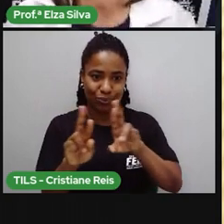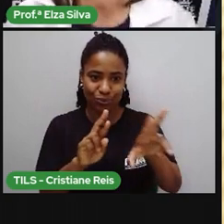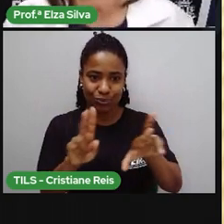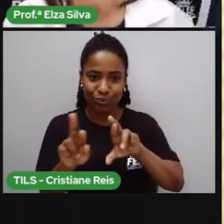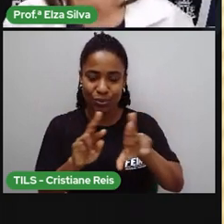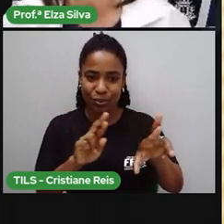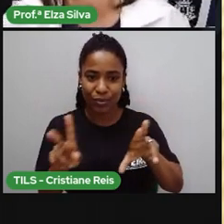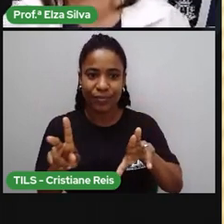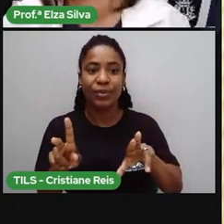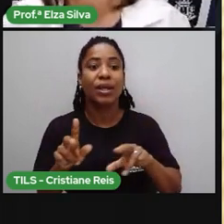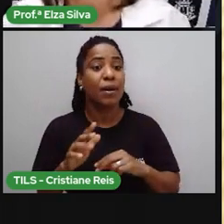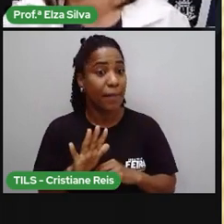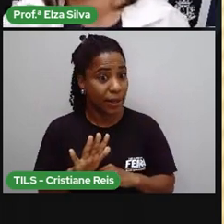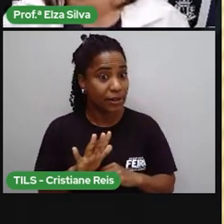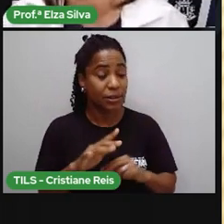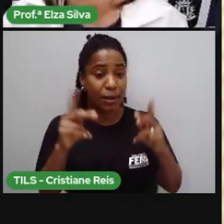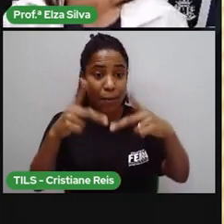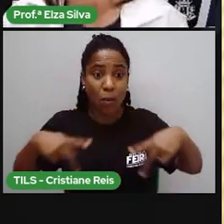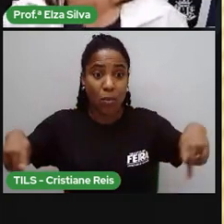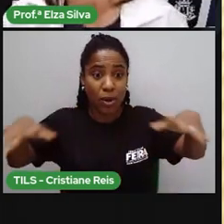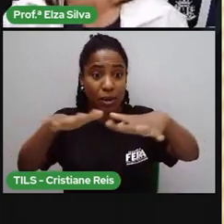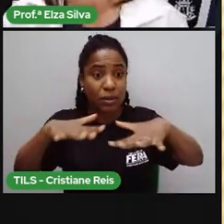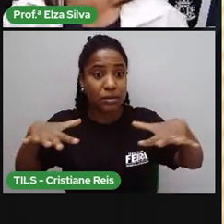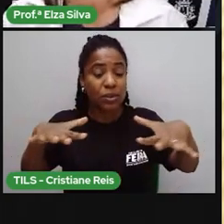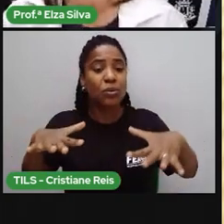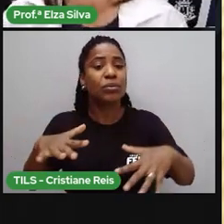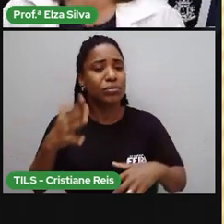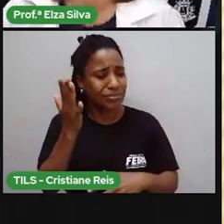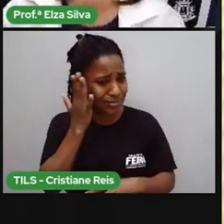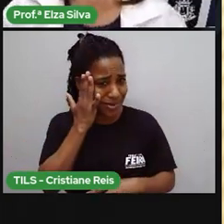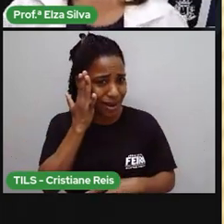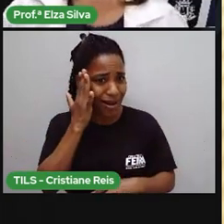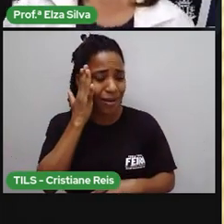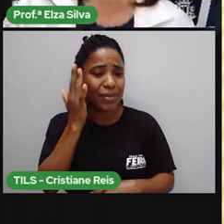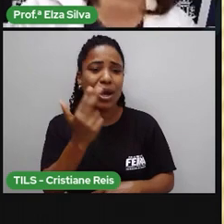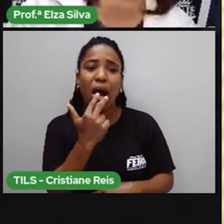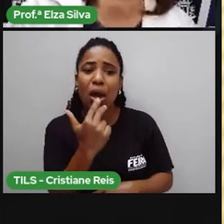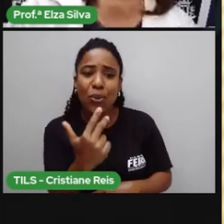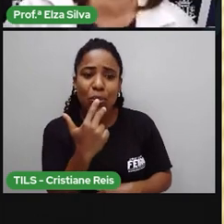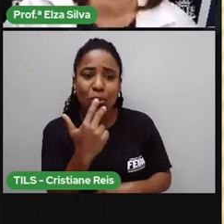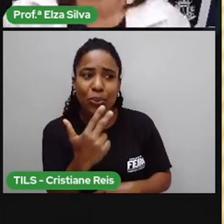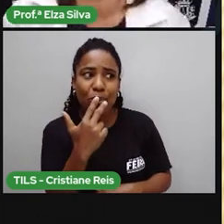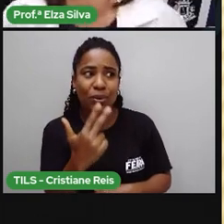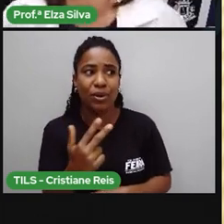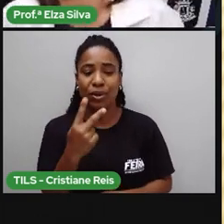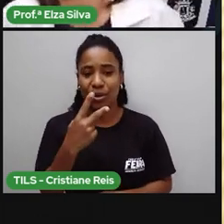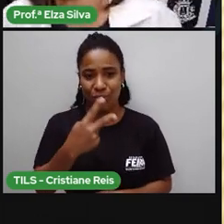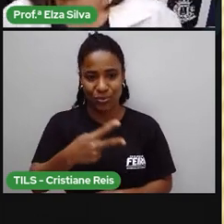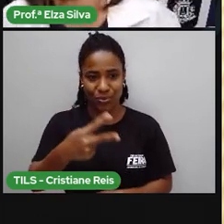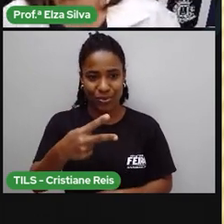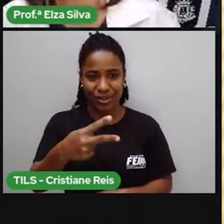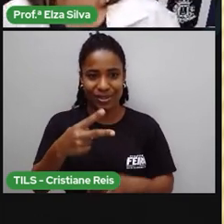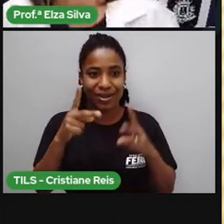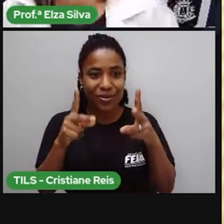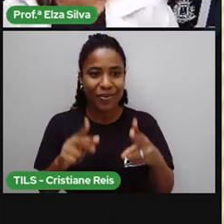em pelo menos duas línguas. Como nós já vimos aí, de acordo com o infográfico.